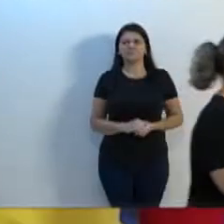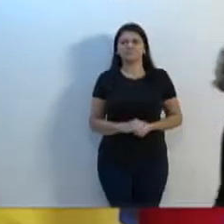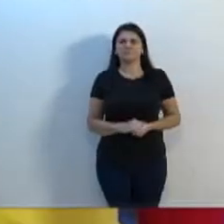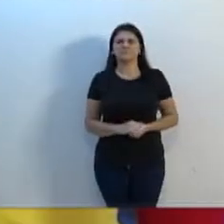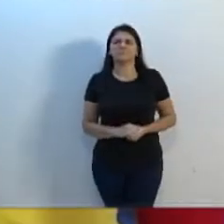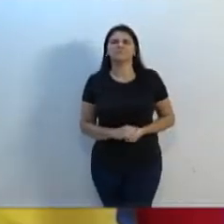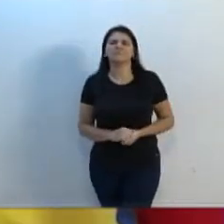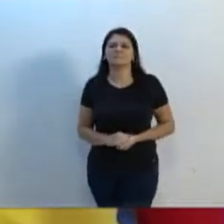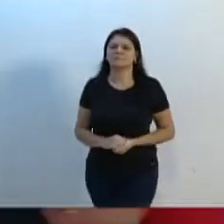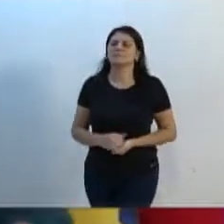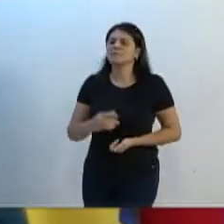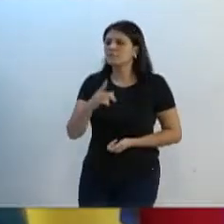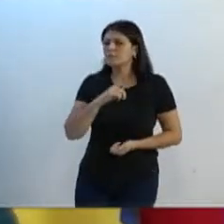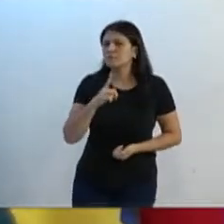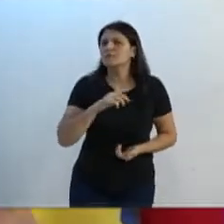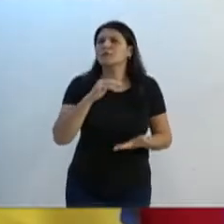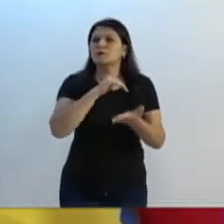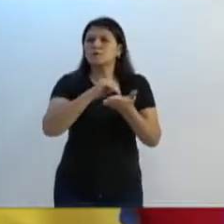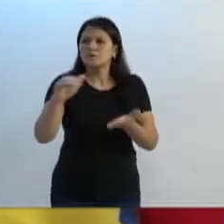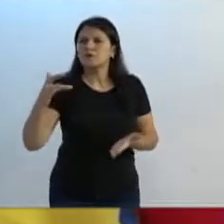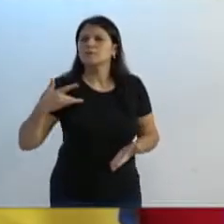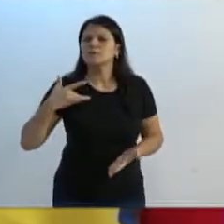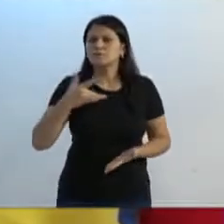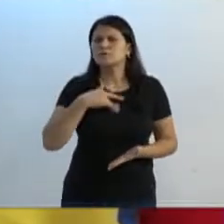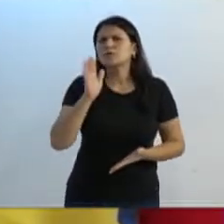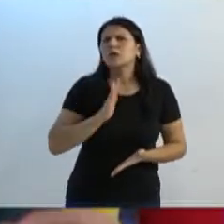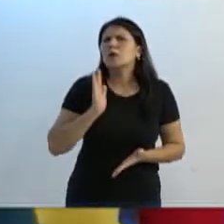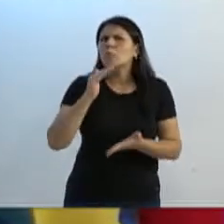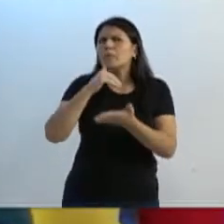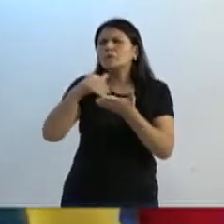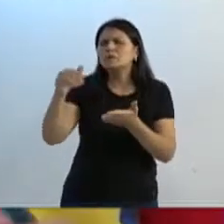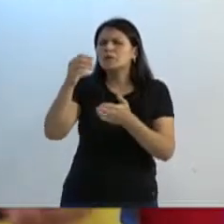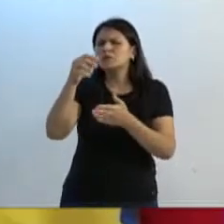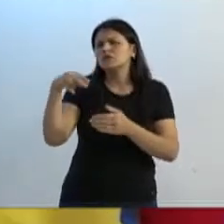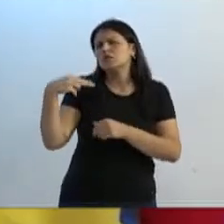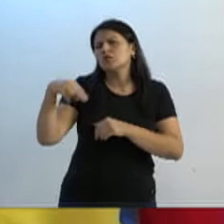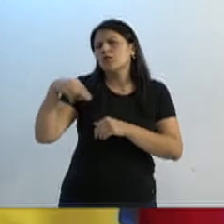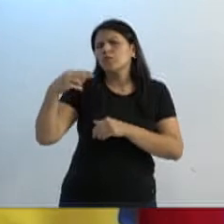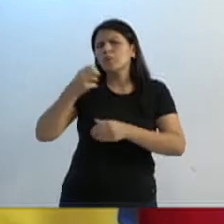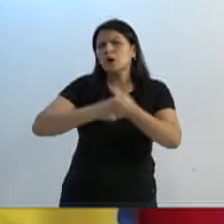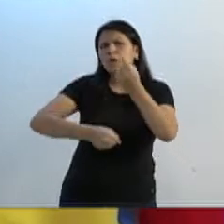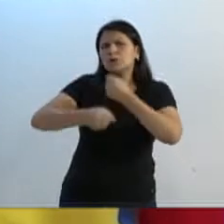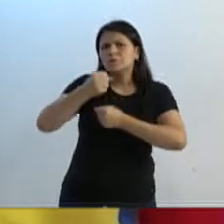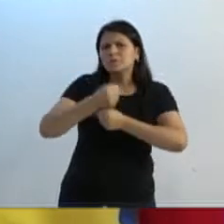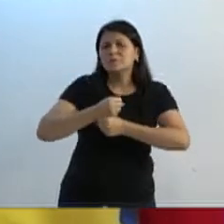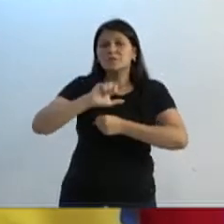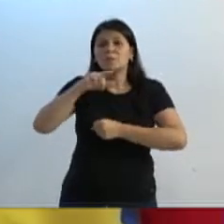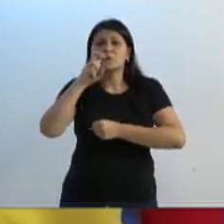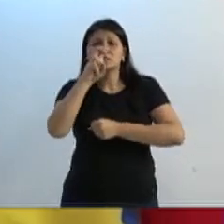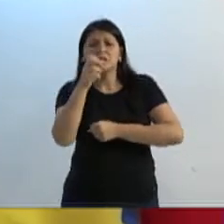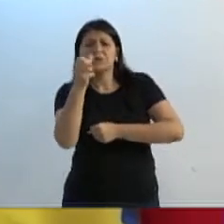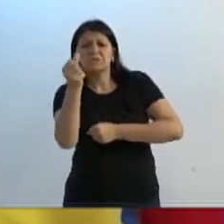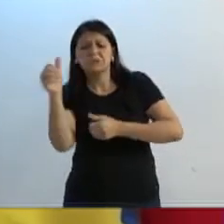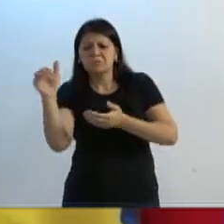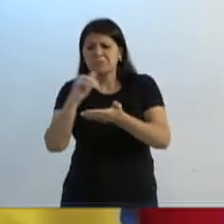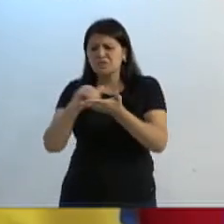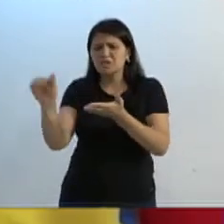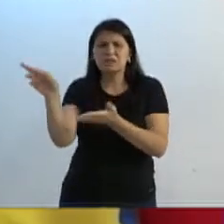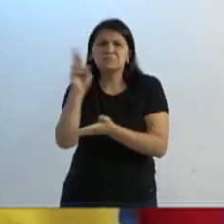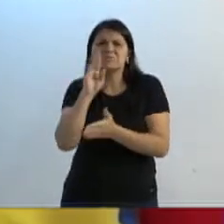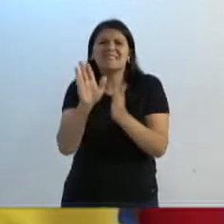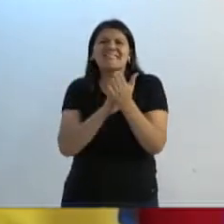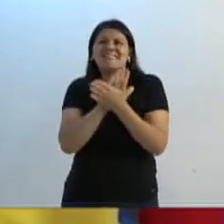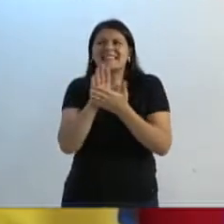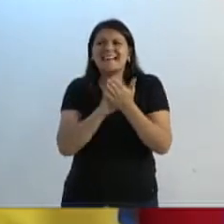o nome, de saúde, que mandei mensagem para ele em novembro do ano passado. Depois disso, mandei cinco, seis mensagens. Nem sequer deu retorno ainda.